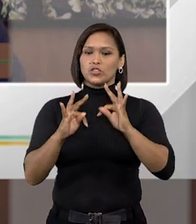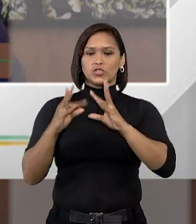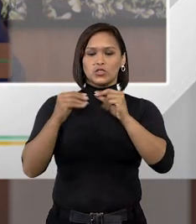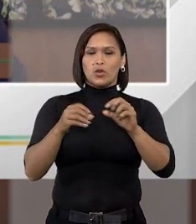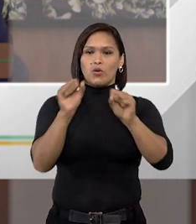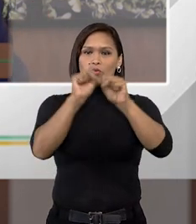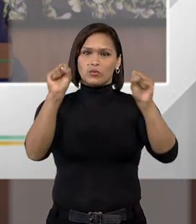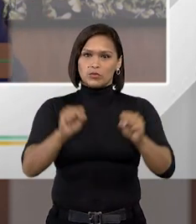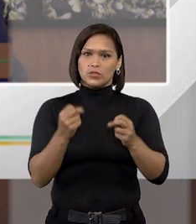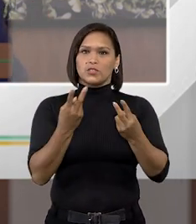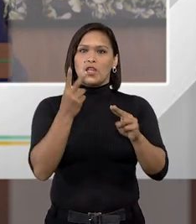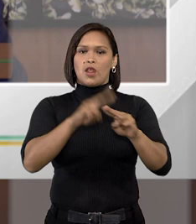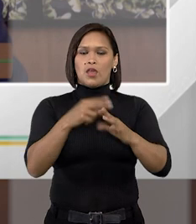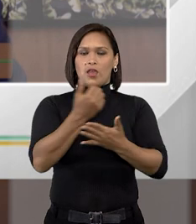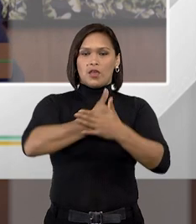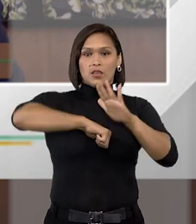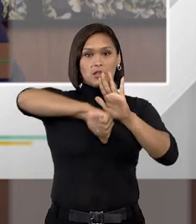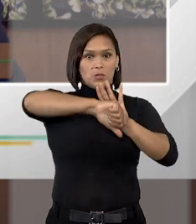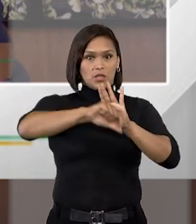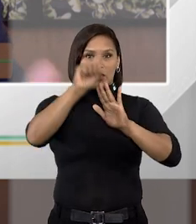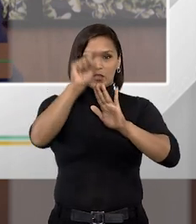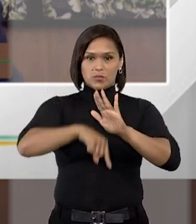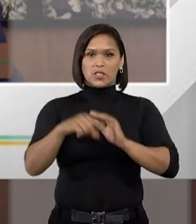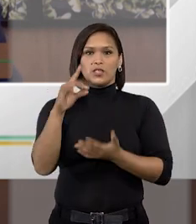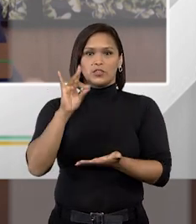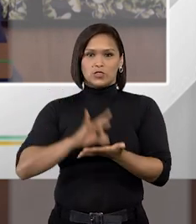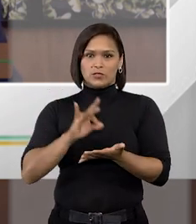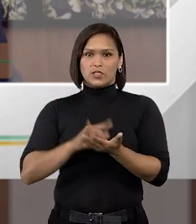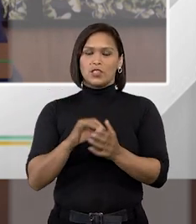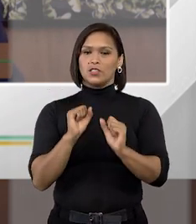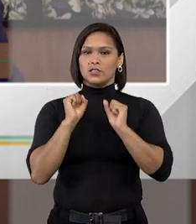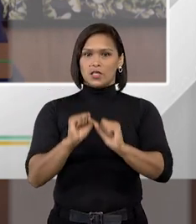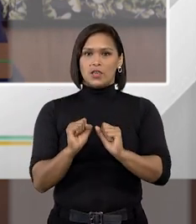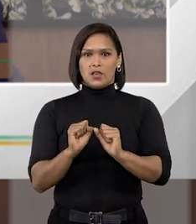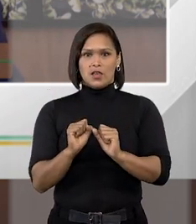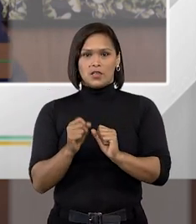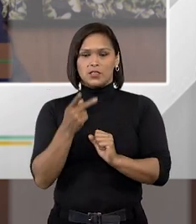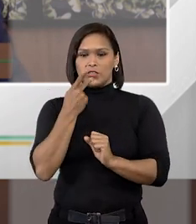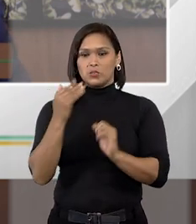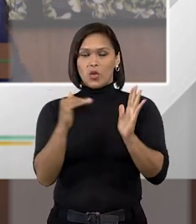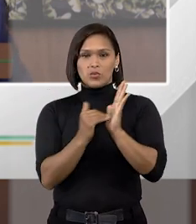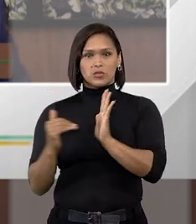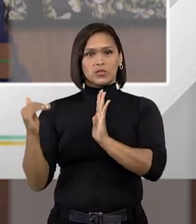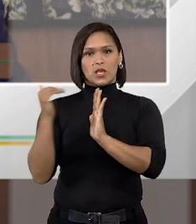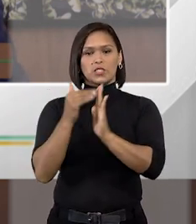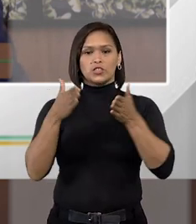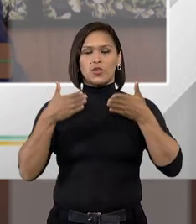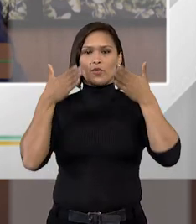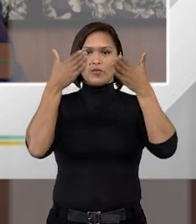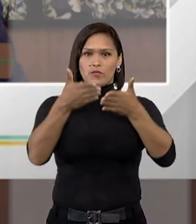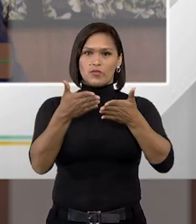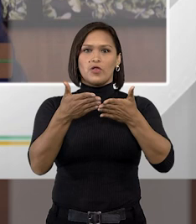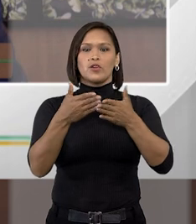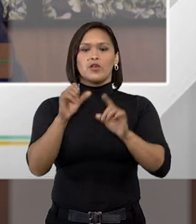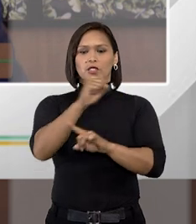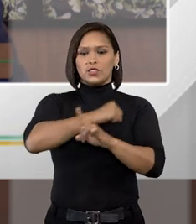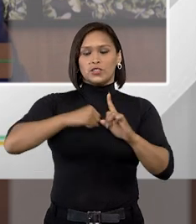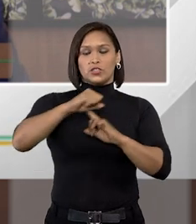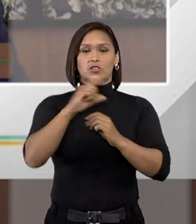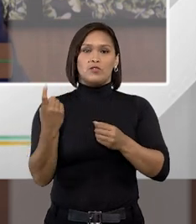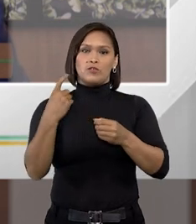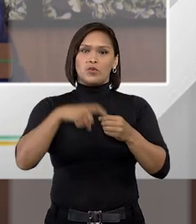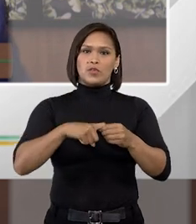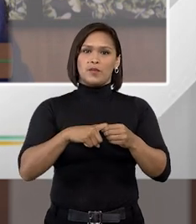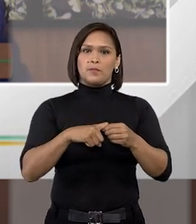estabelecimentos criminais para que eles realmente possam atingir o objetivo da ressocialização